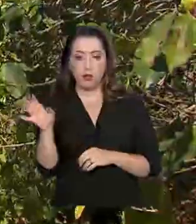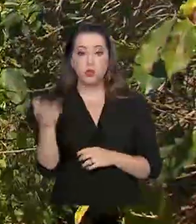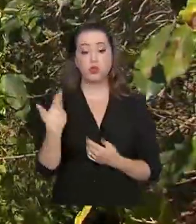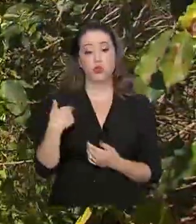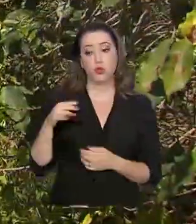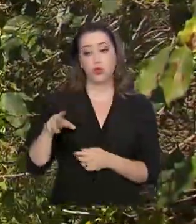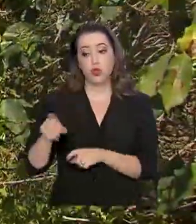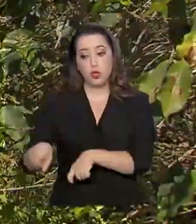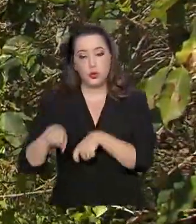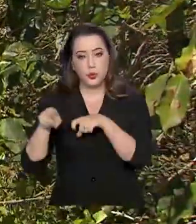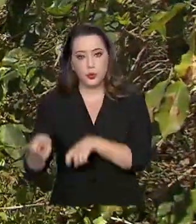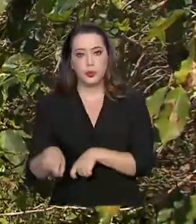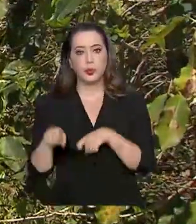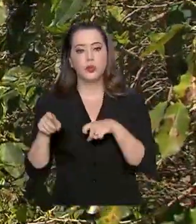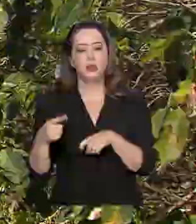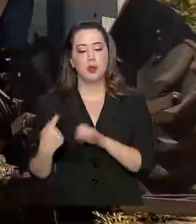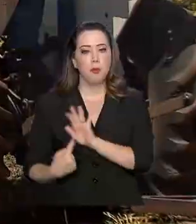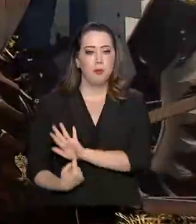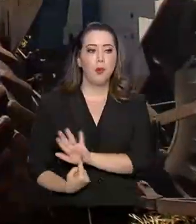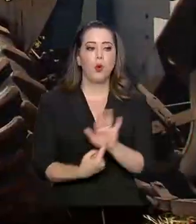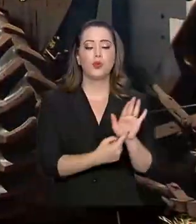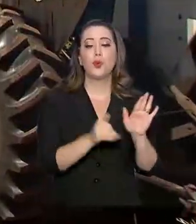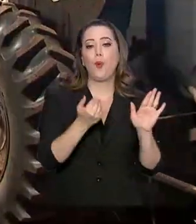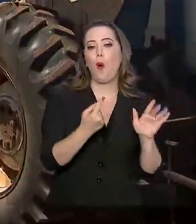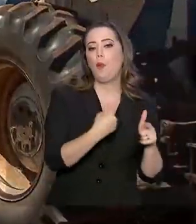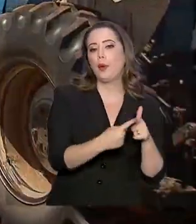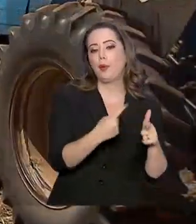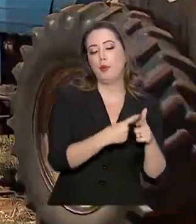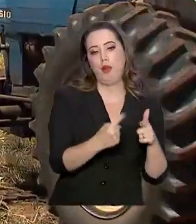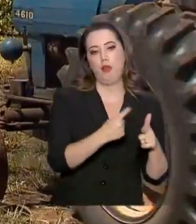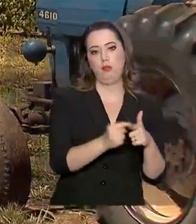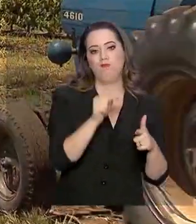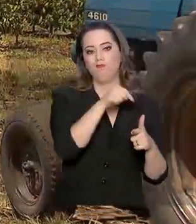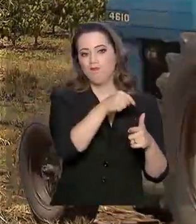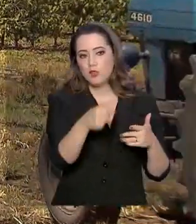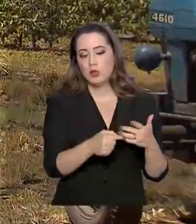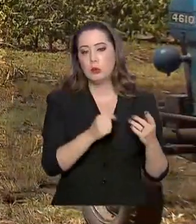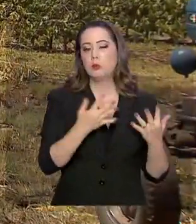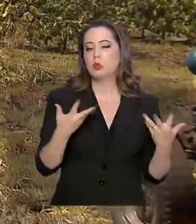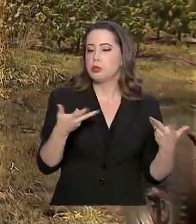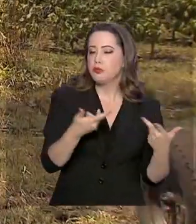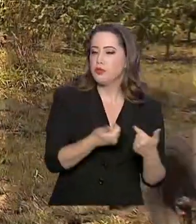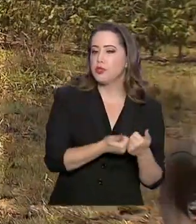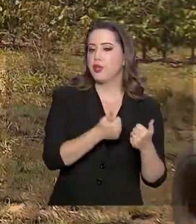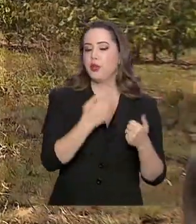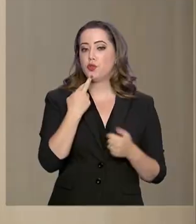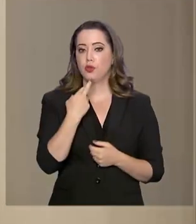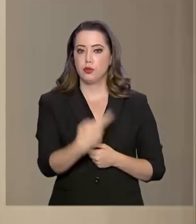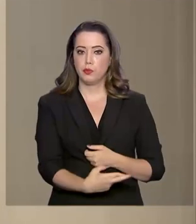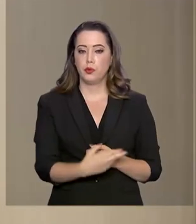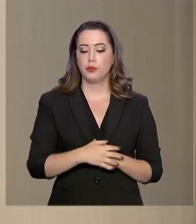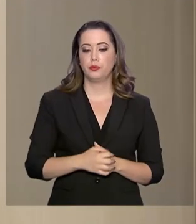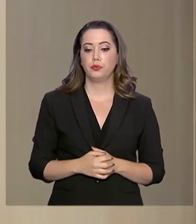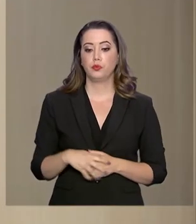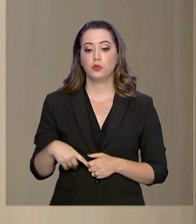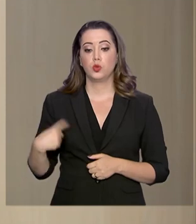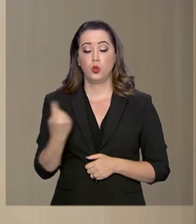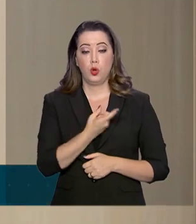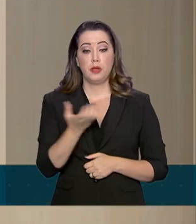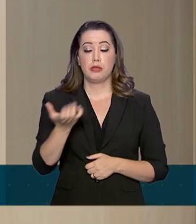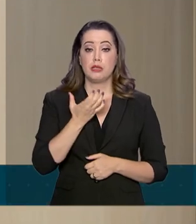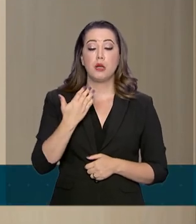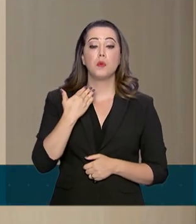ajude a medir a extensão do problema para a adoção de medidas mais eficazes de solução. Nós queremos que os